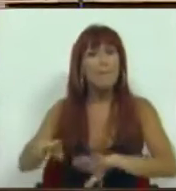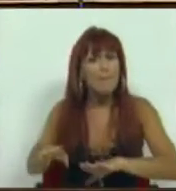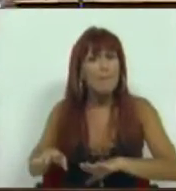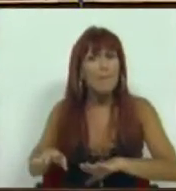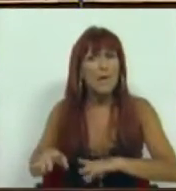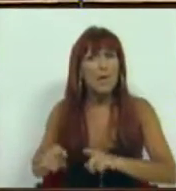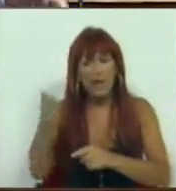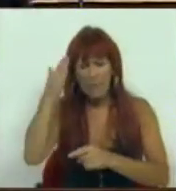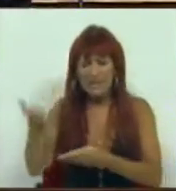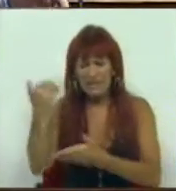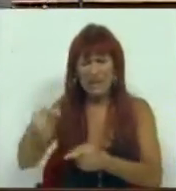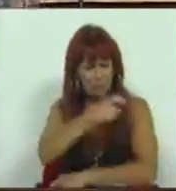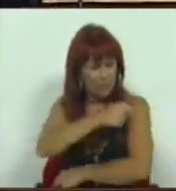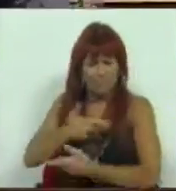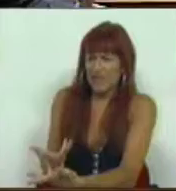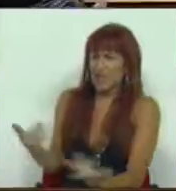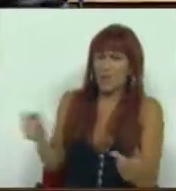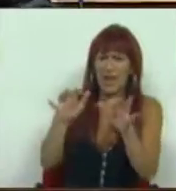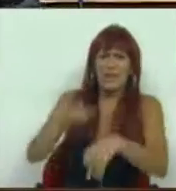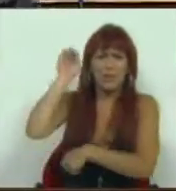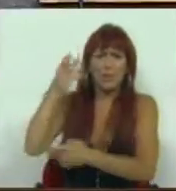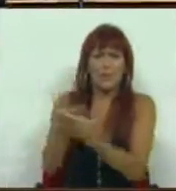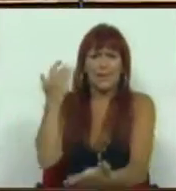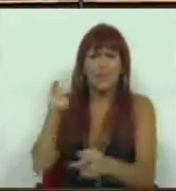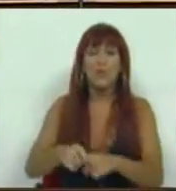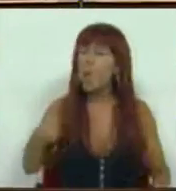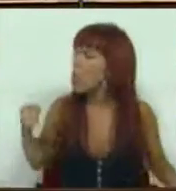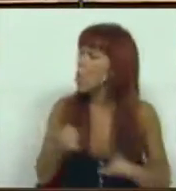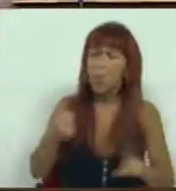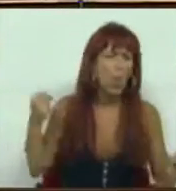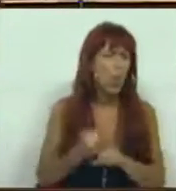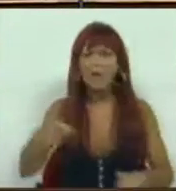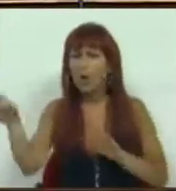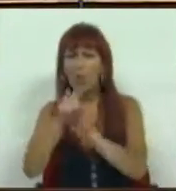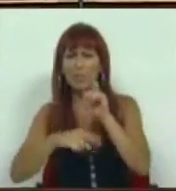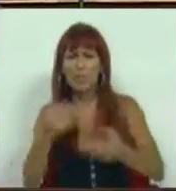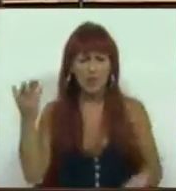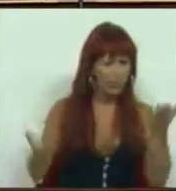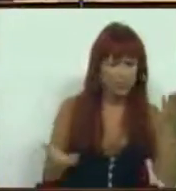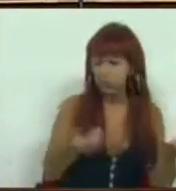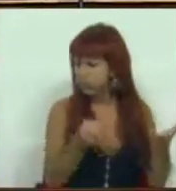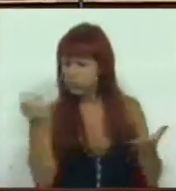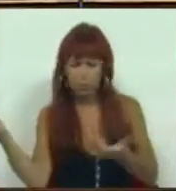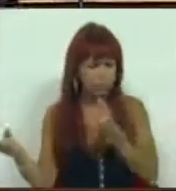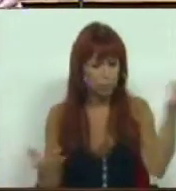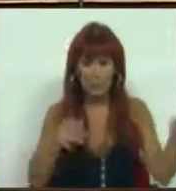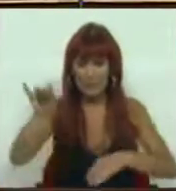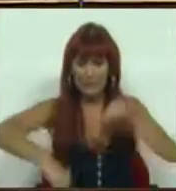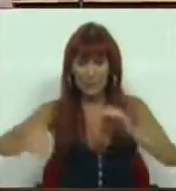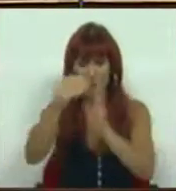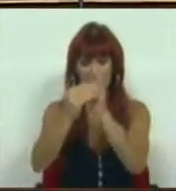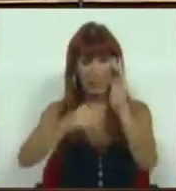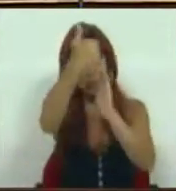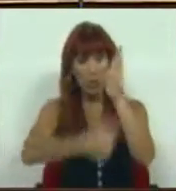-lhes capacidade de representação na Assembleia da República. Um ataque ao princípio da proporcionalidade eleitoral que está